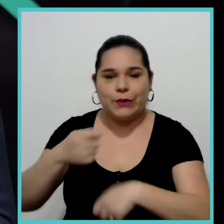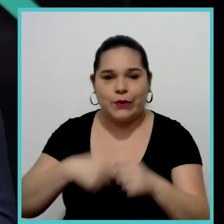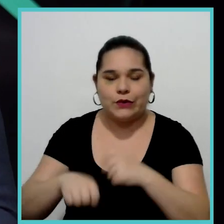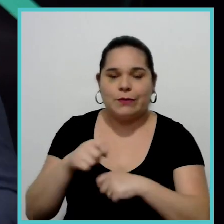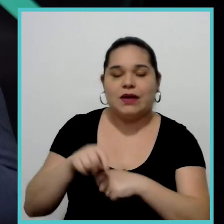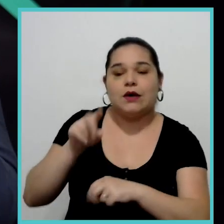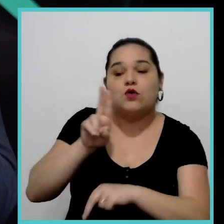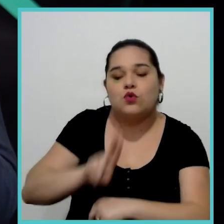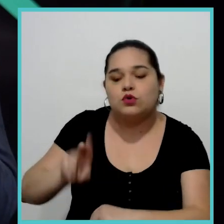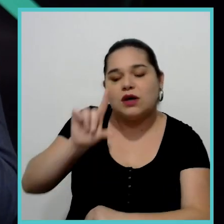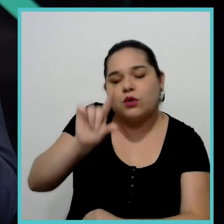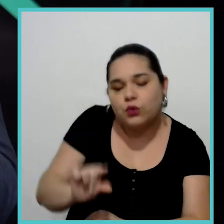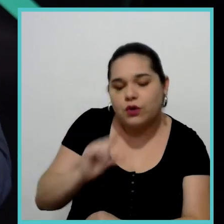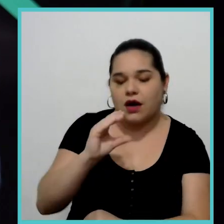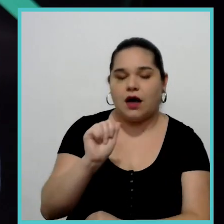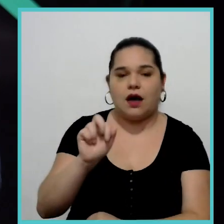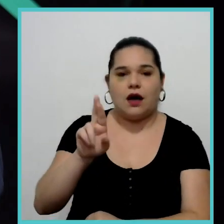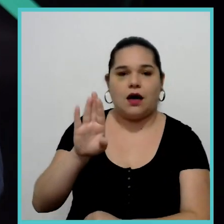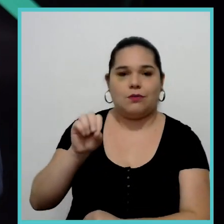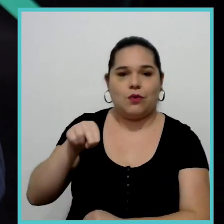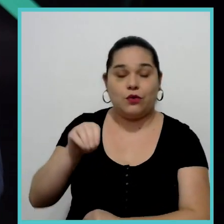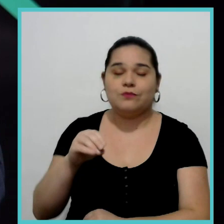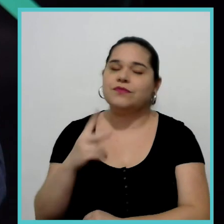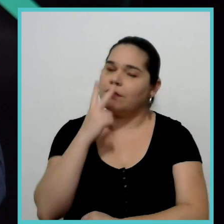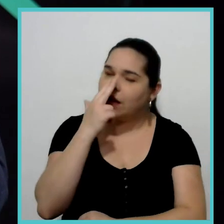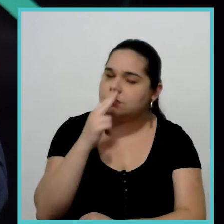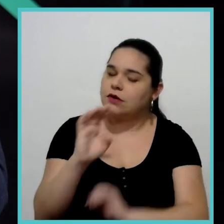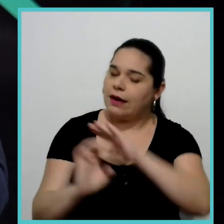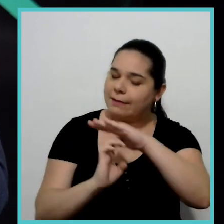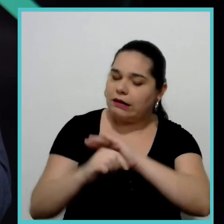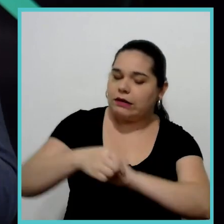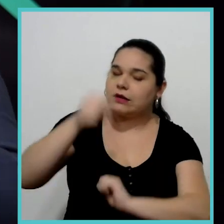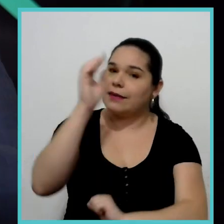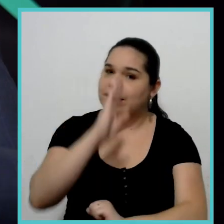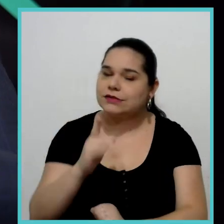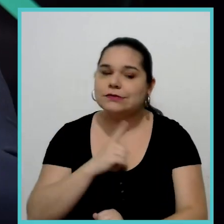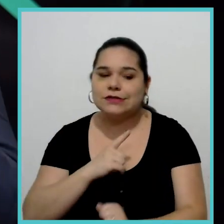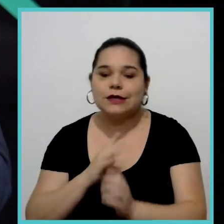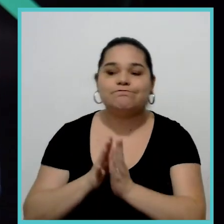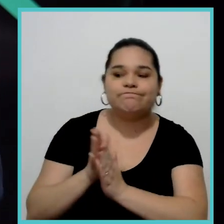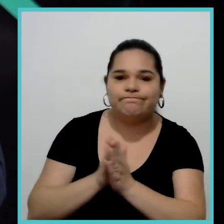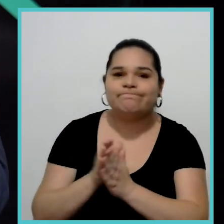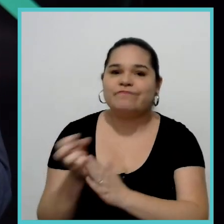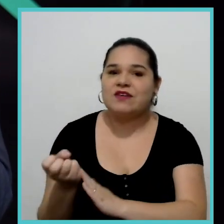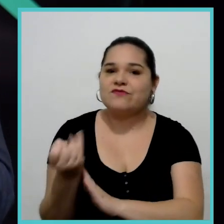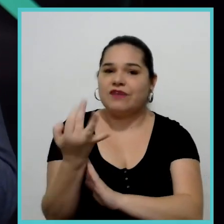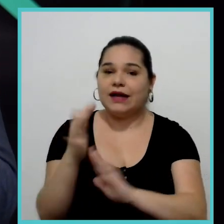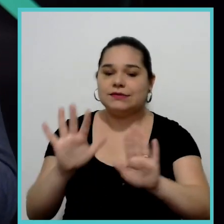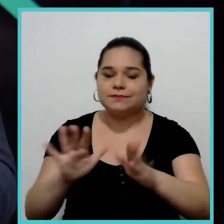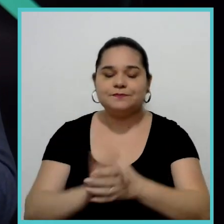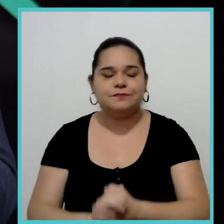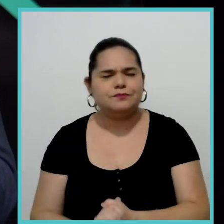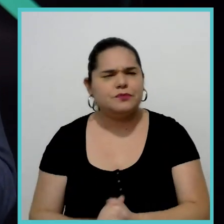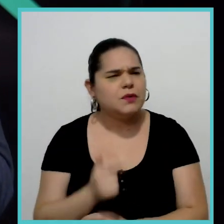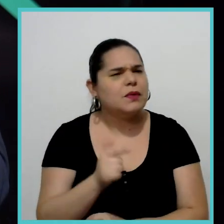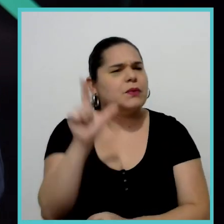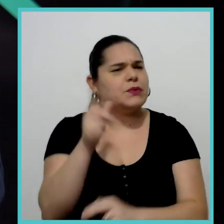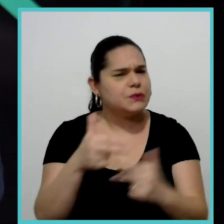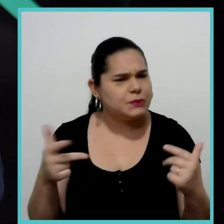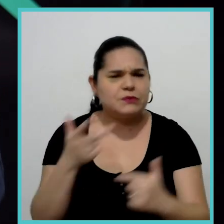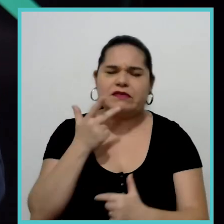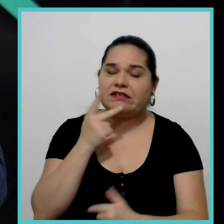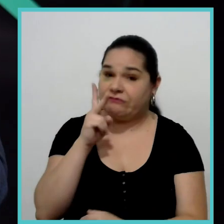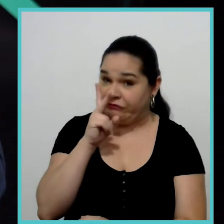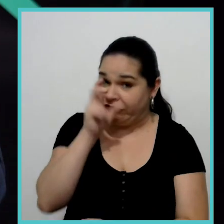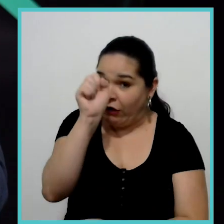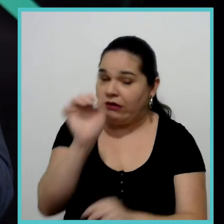de baixo carbono. Então, empresas brasileiras acho que têm muita expectativa. Outra expectativa que eu diria também muito